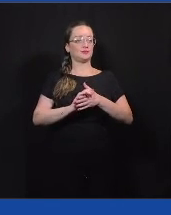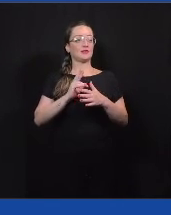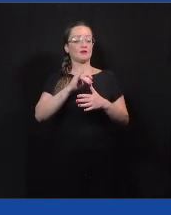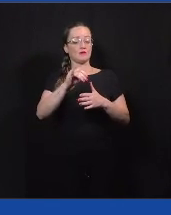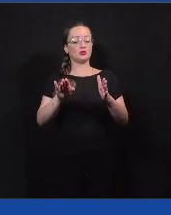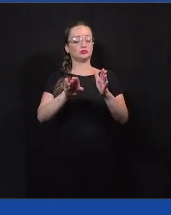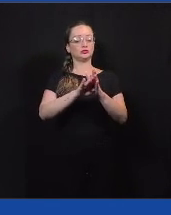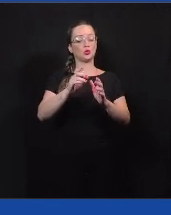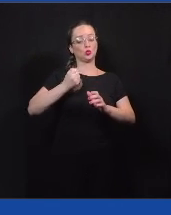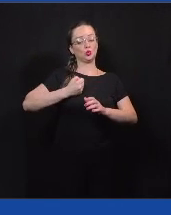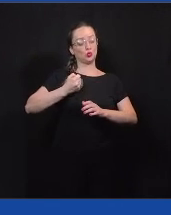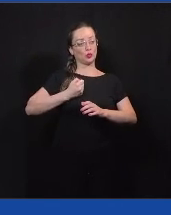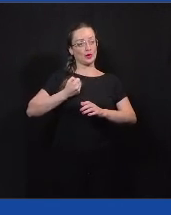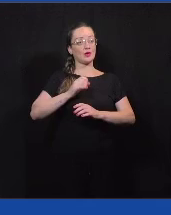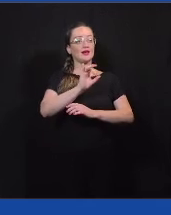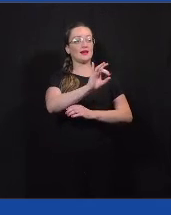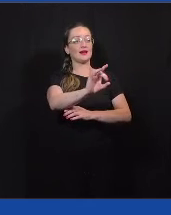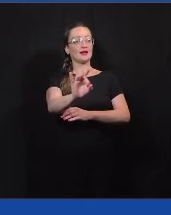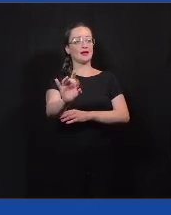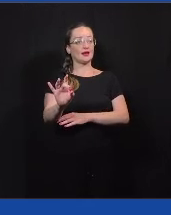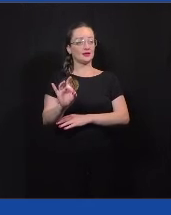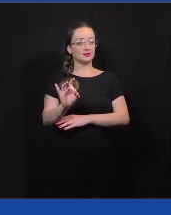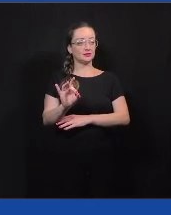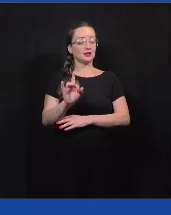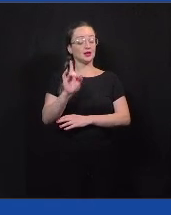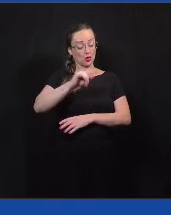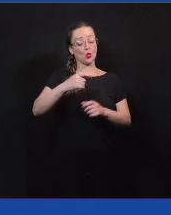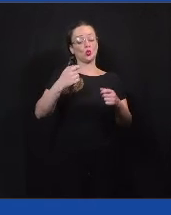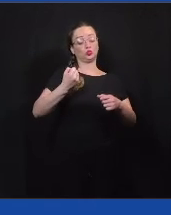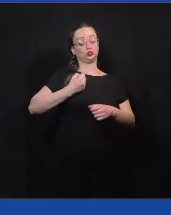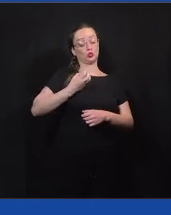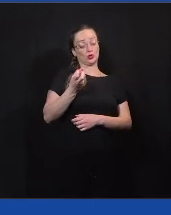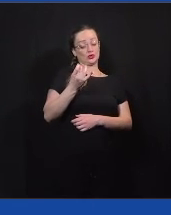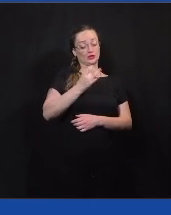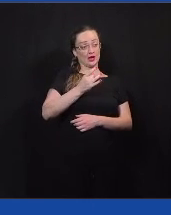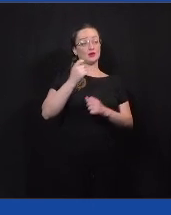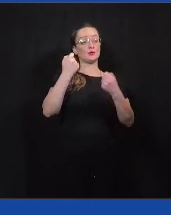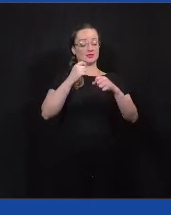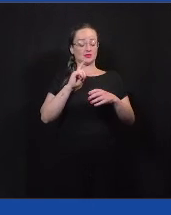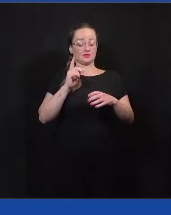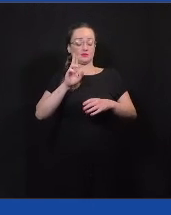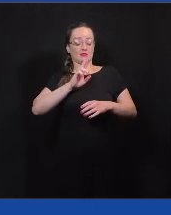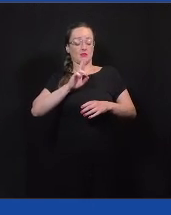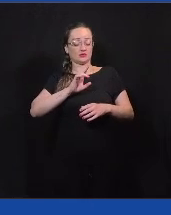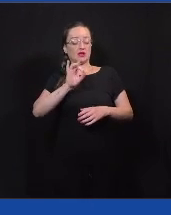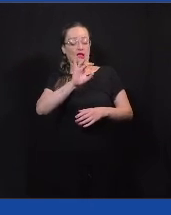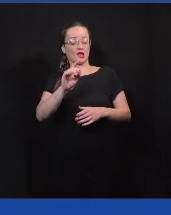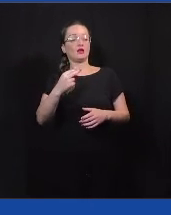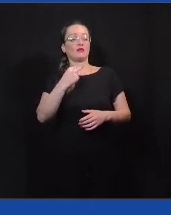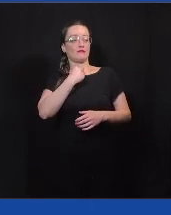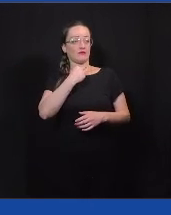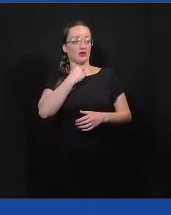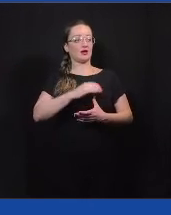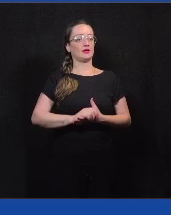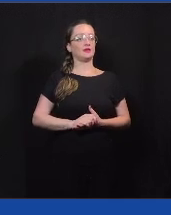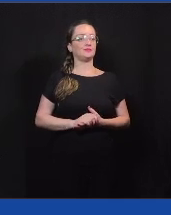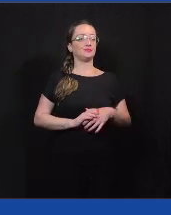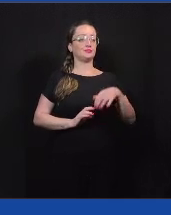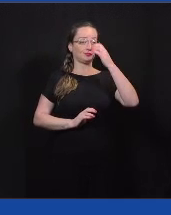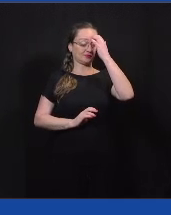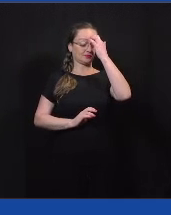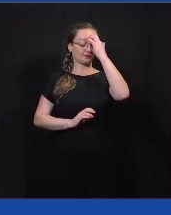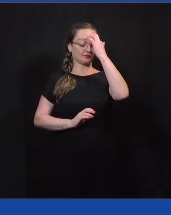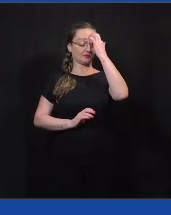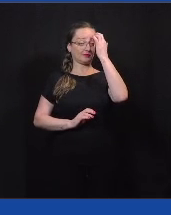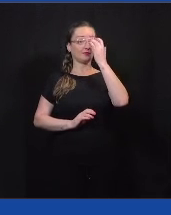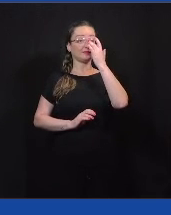número em que cada, o número necessário para ocupar cada vaga, né, então, dessa soma, dessa